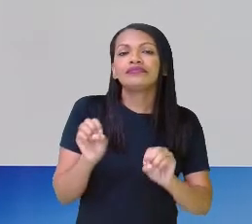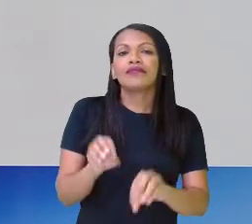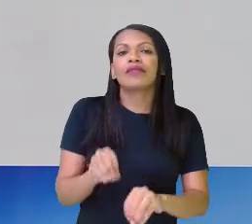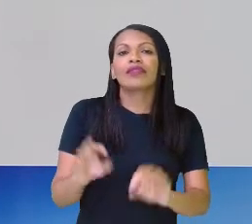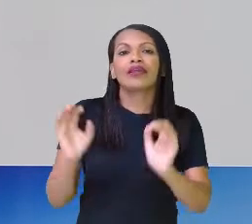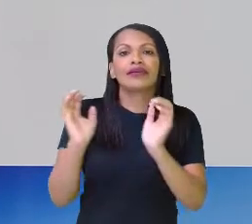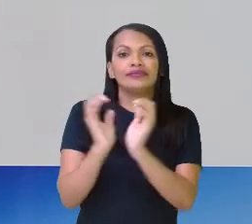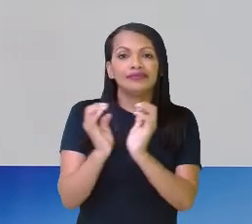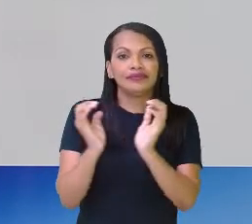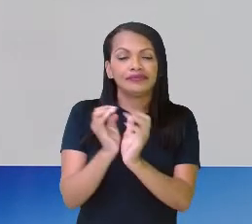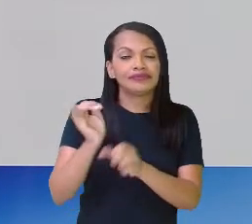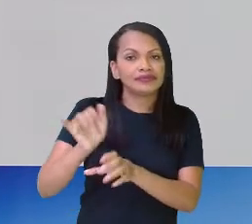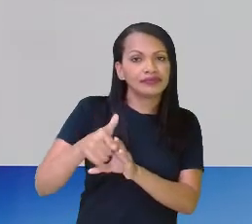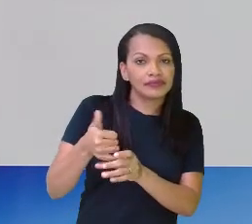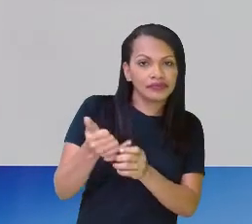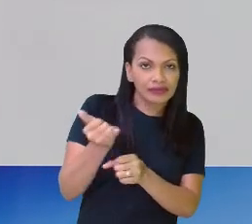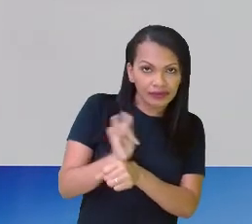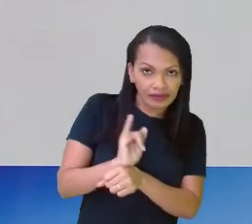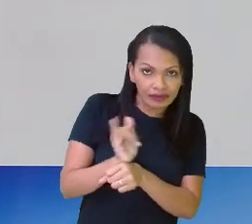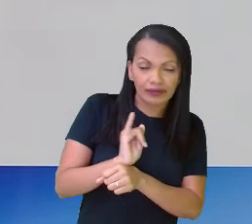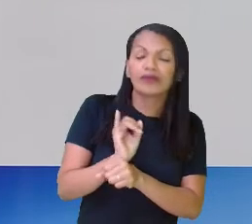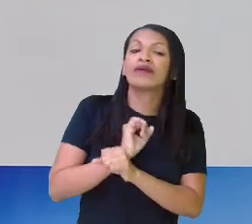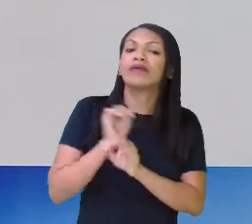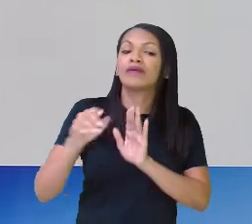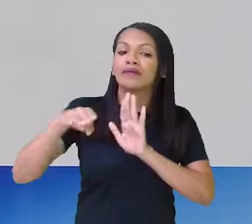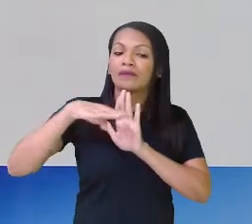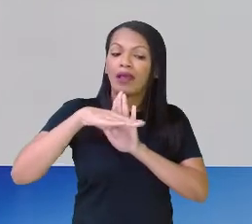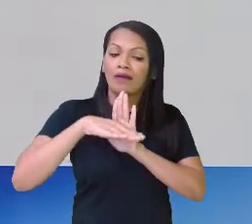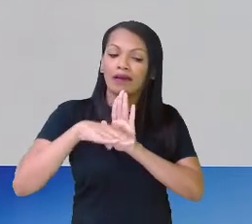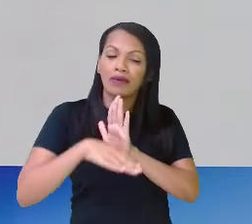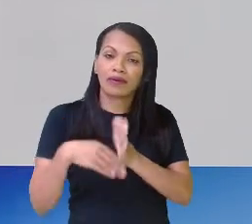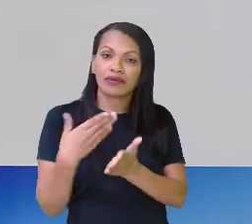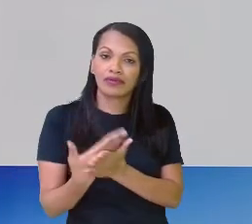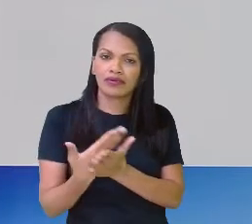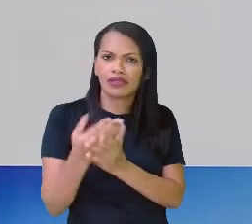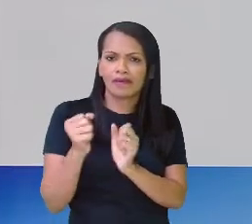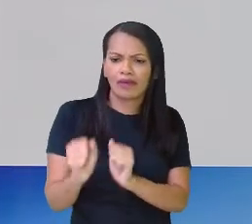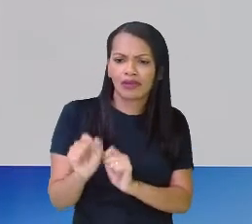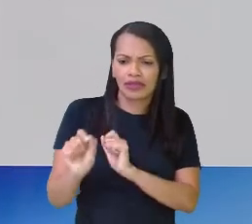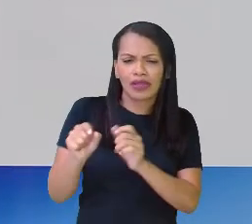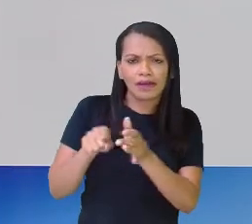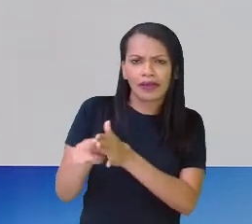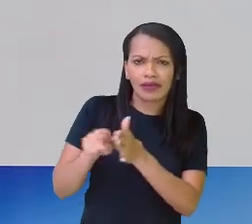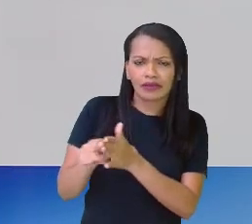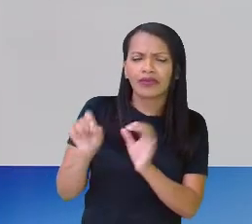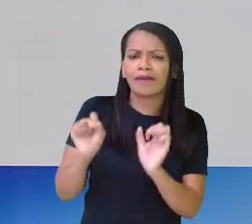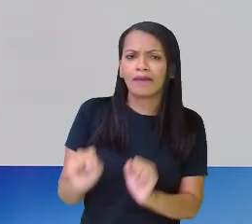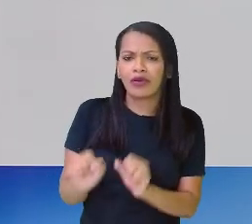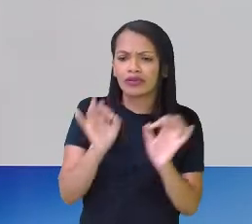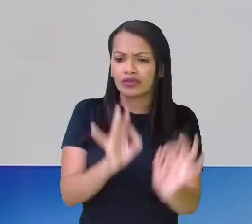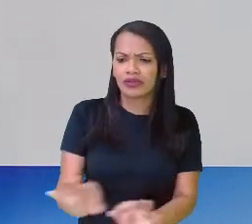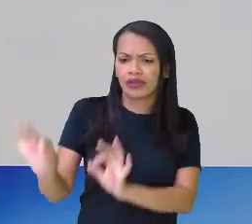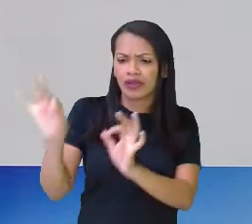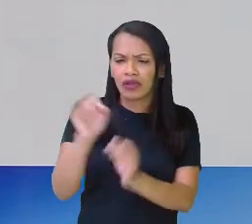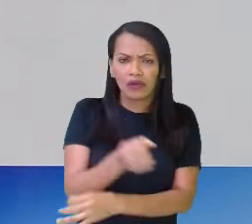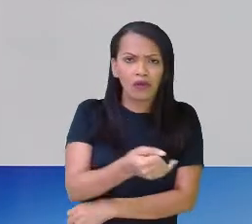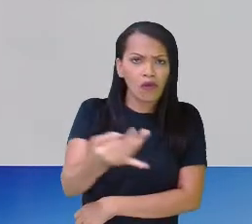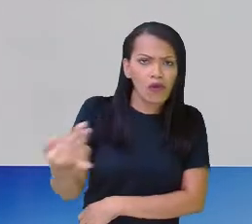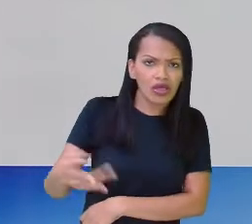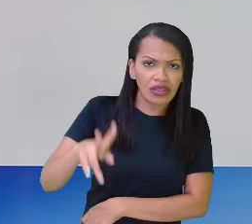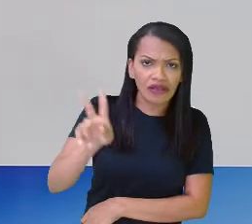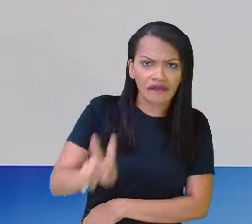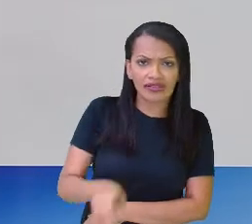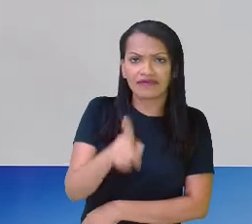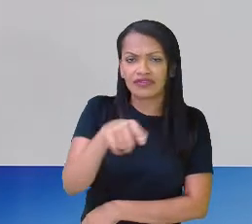É, essas aulas ficam disponíveis. Além de você deixar seu recadinho, pode assistir as aulas quantas vezes